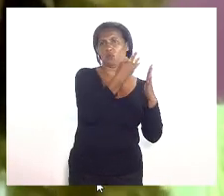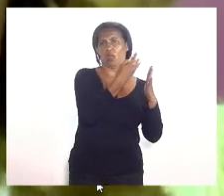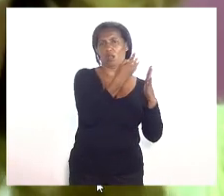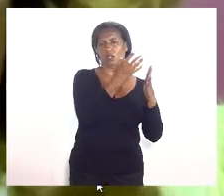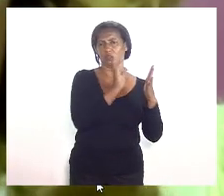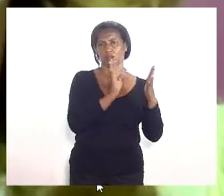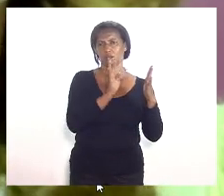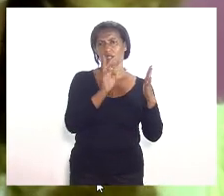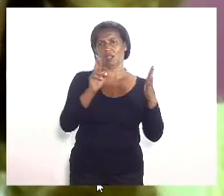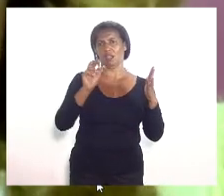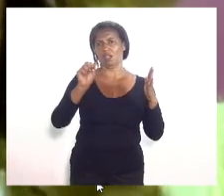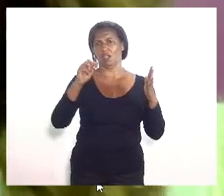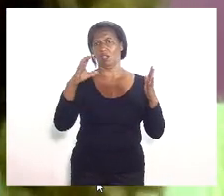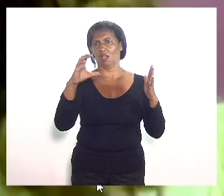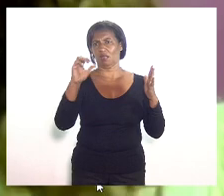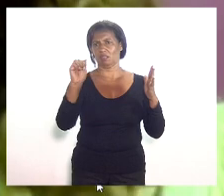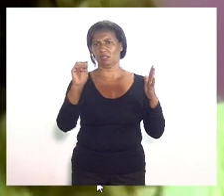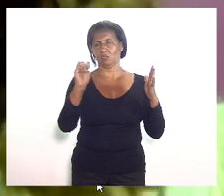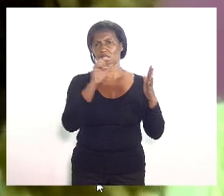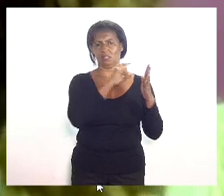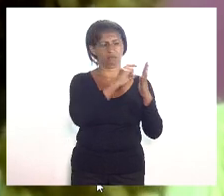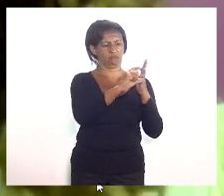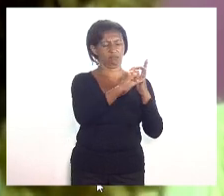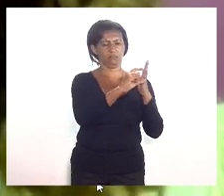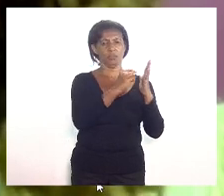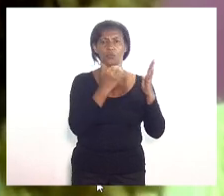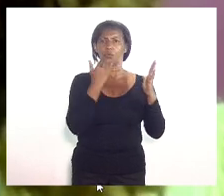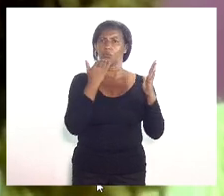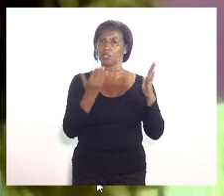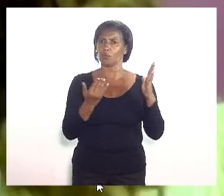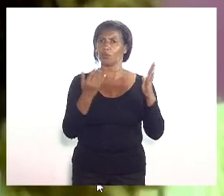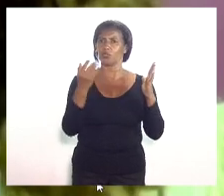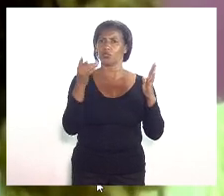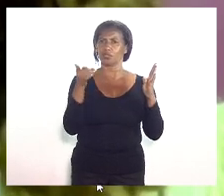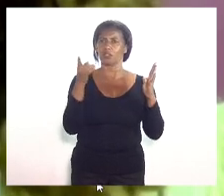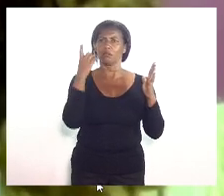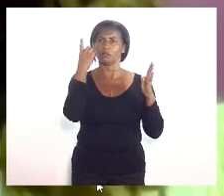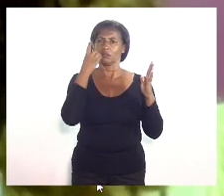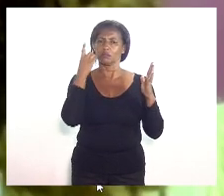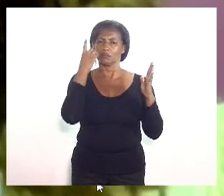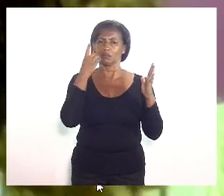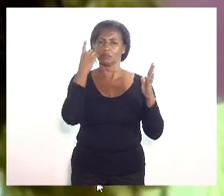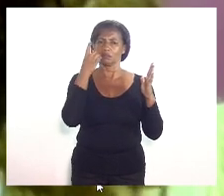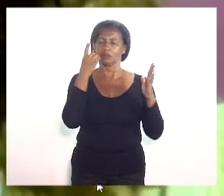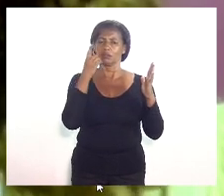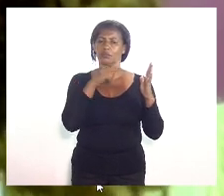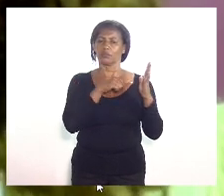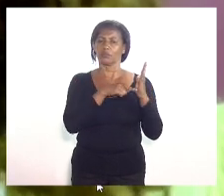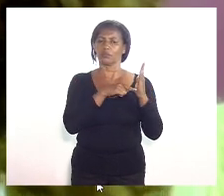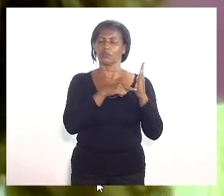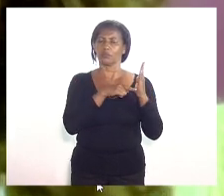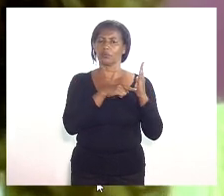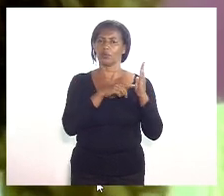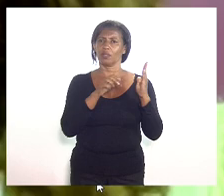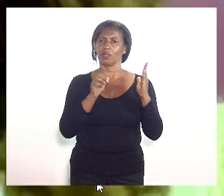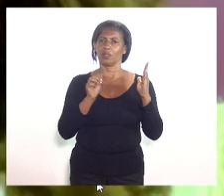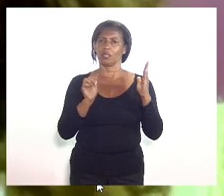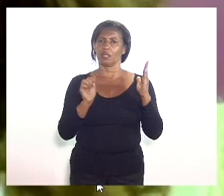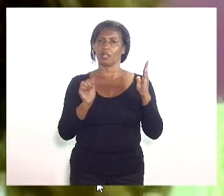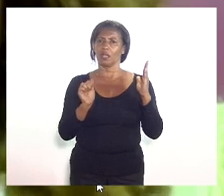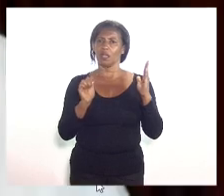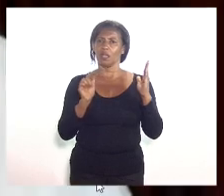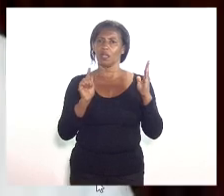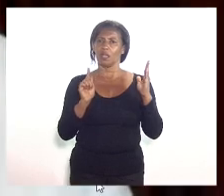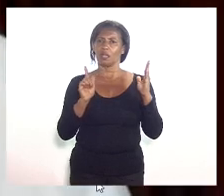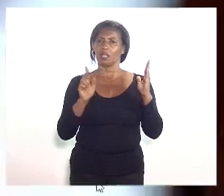da questão de raça. O que eu solicitei, Vossa Excelência, foi a possibilidade da aglutinação da